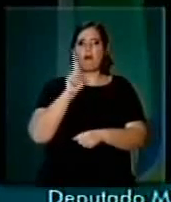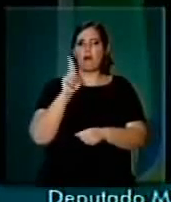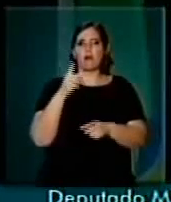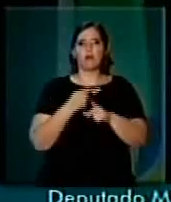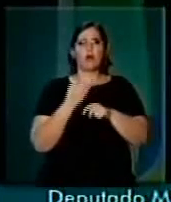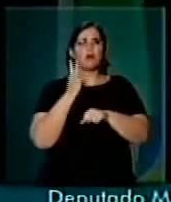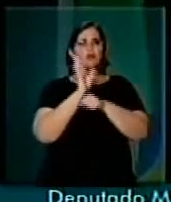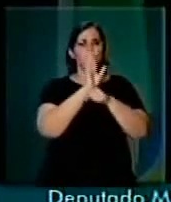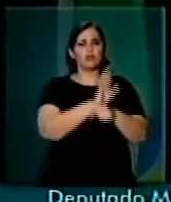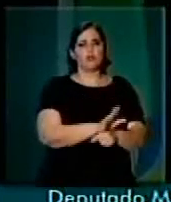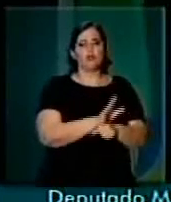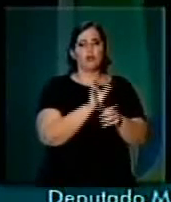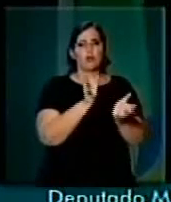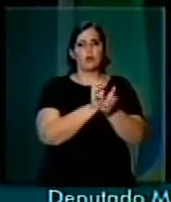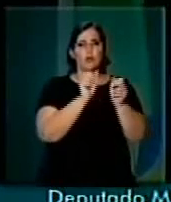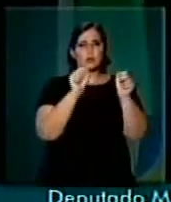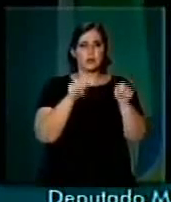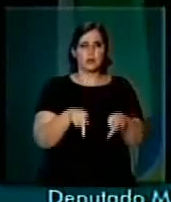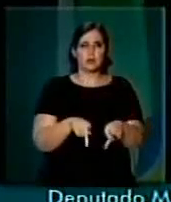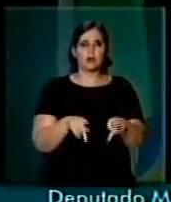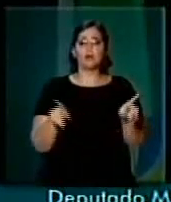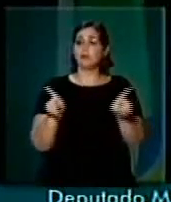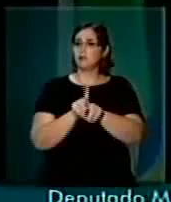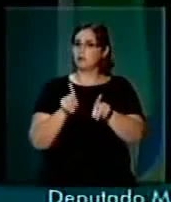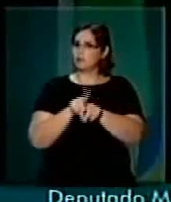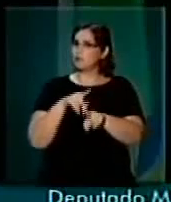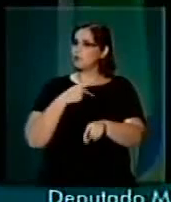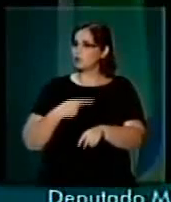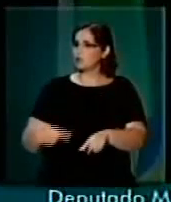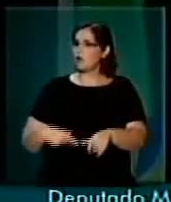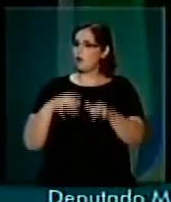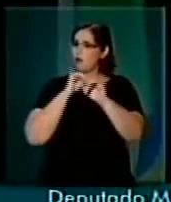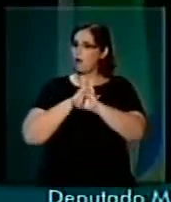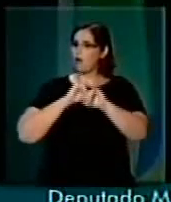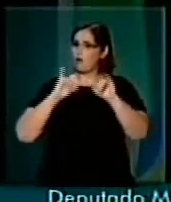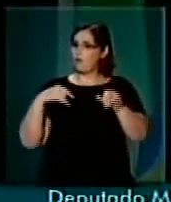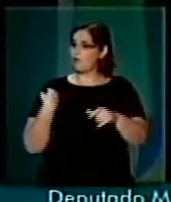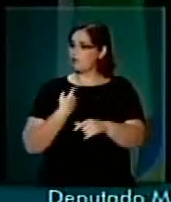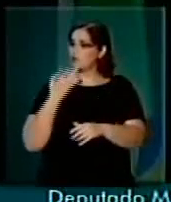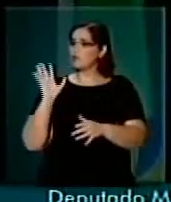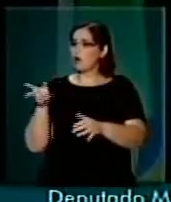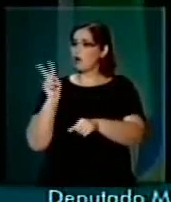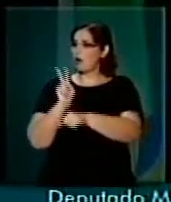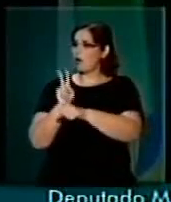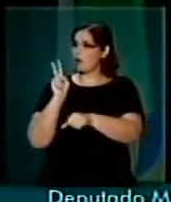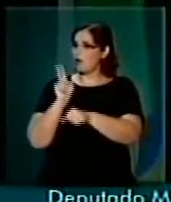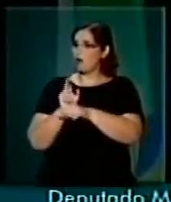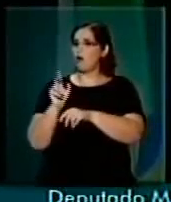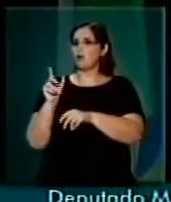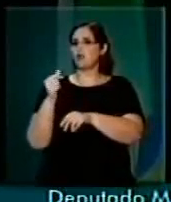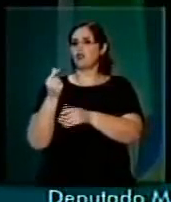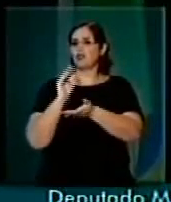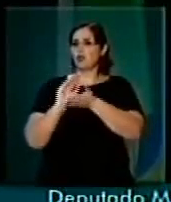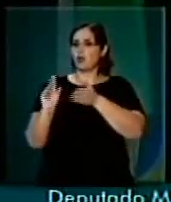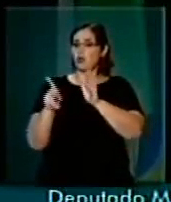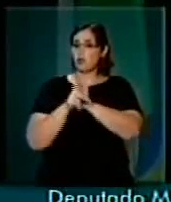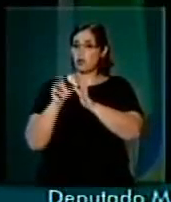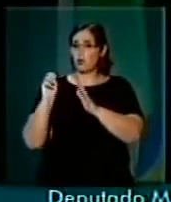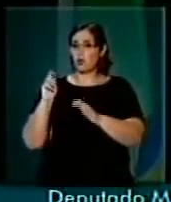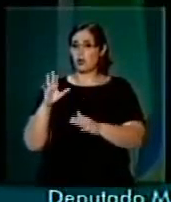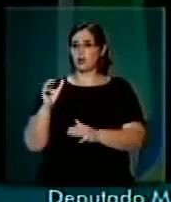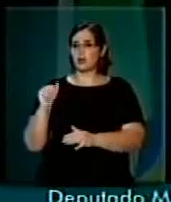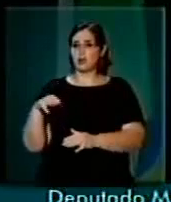aposentados. Também, senhor presidente, informo que estou reservando recursos do orçamento para atender